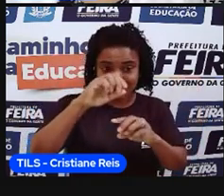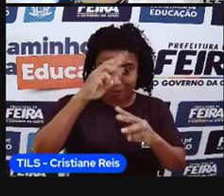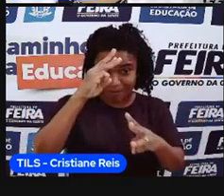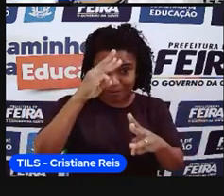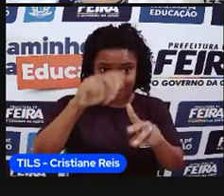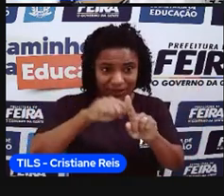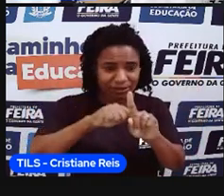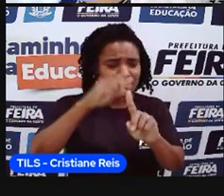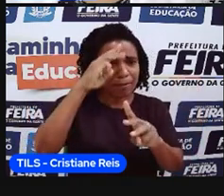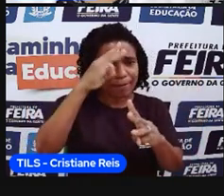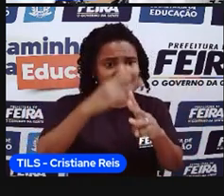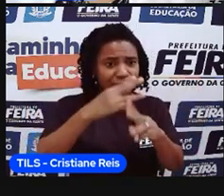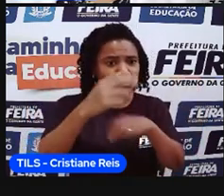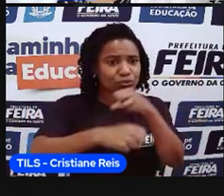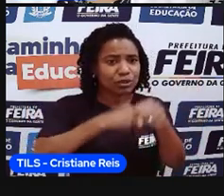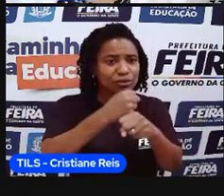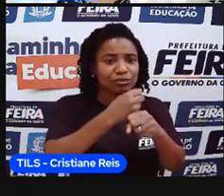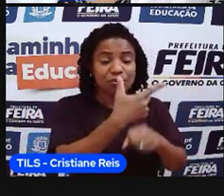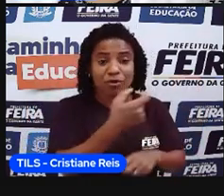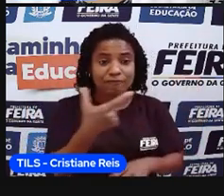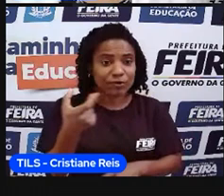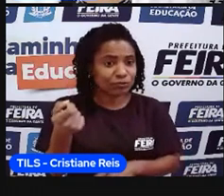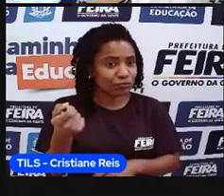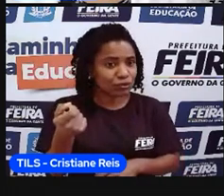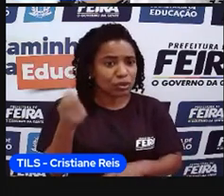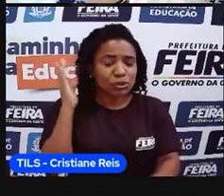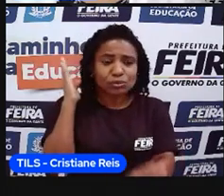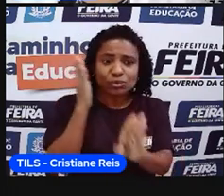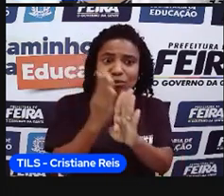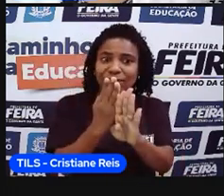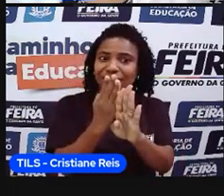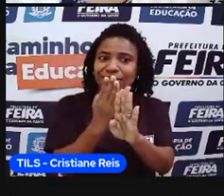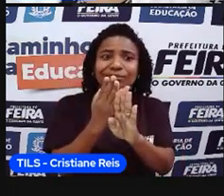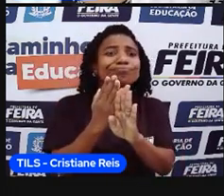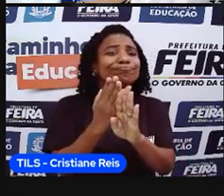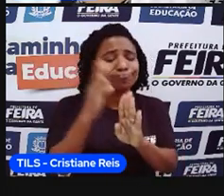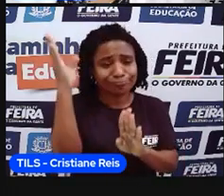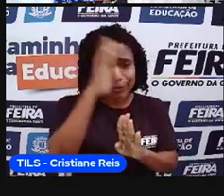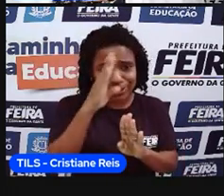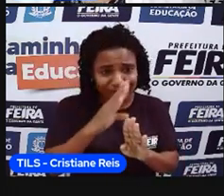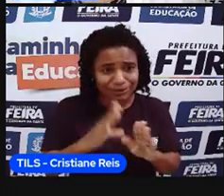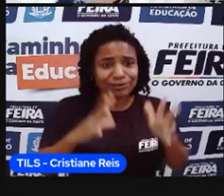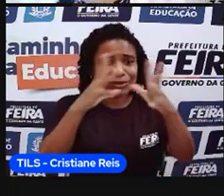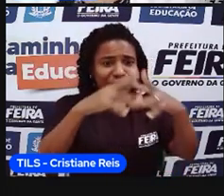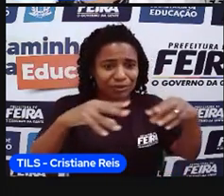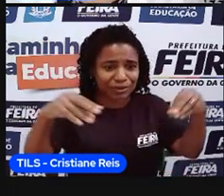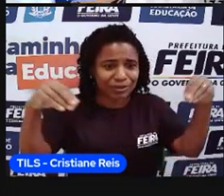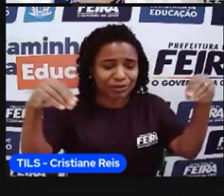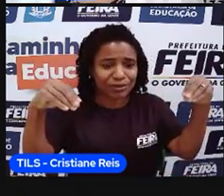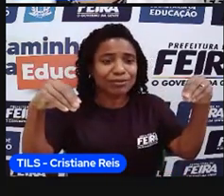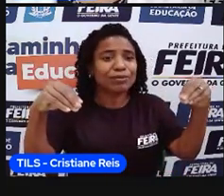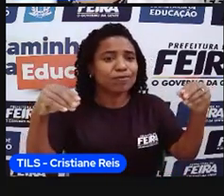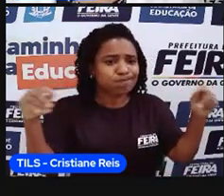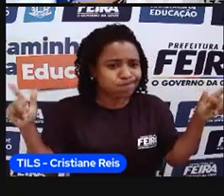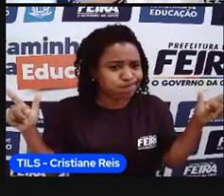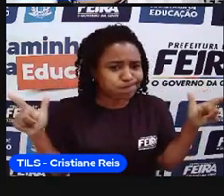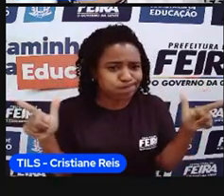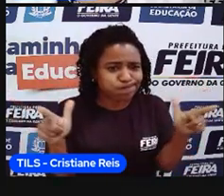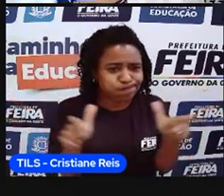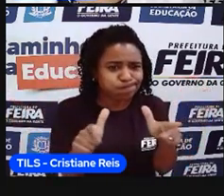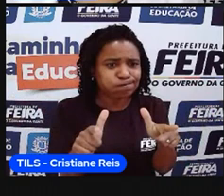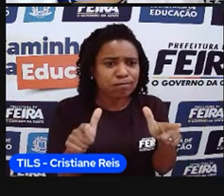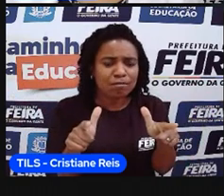homologada, né? Esse ano. Então, a área do território brasileiro deu encolhidinha um pouquinho, né? Esses são dados